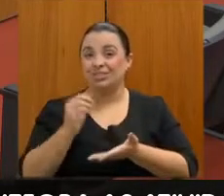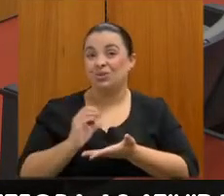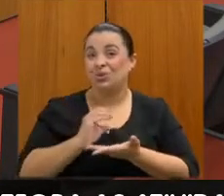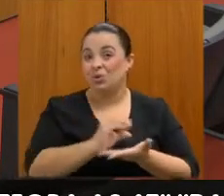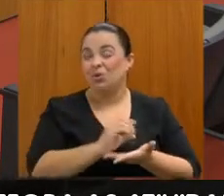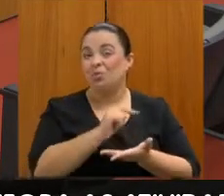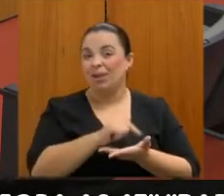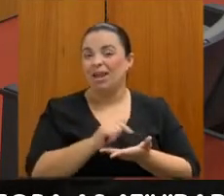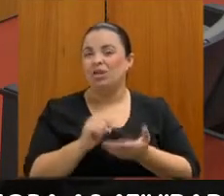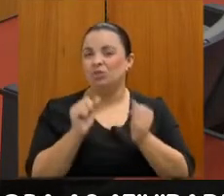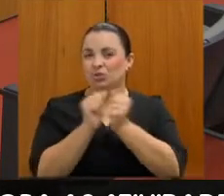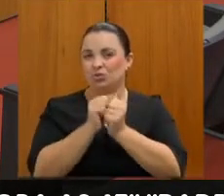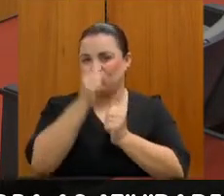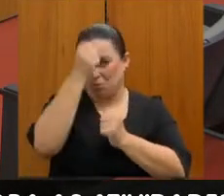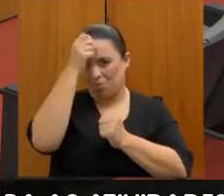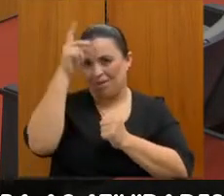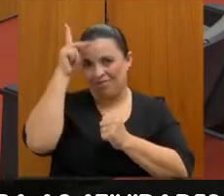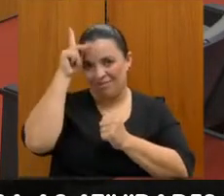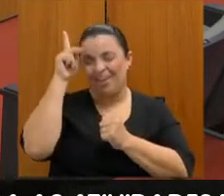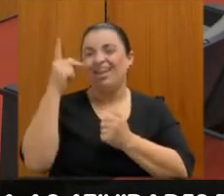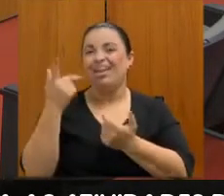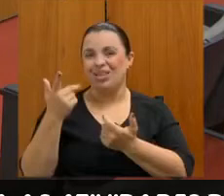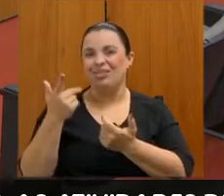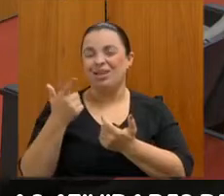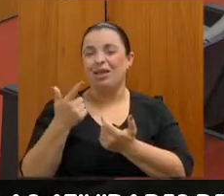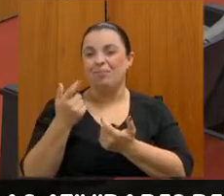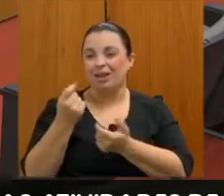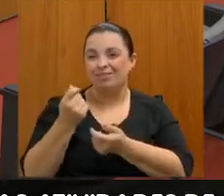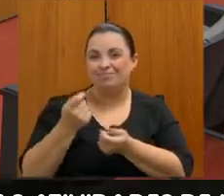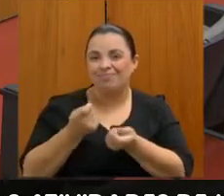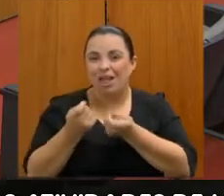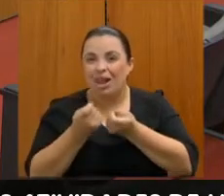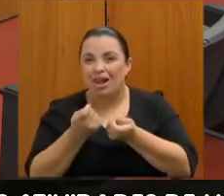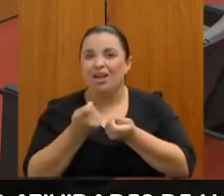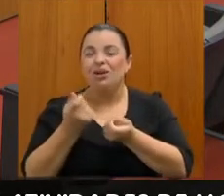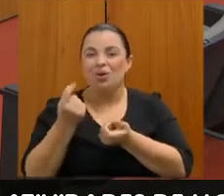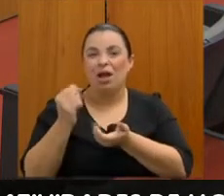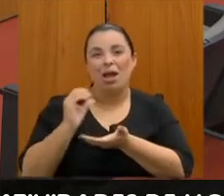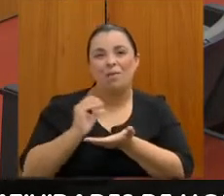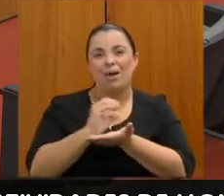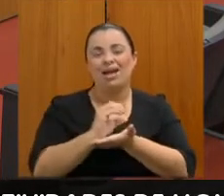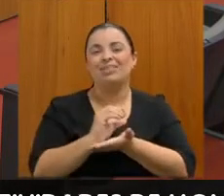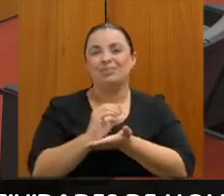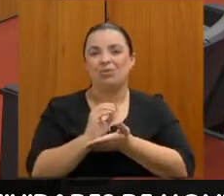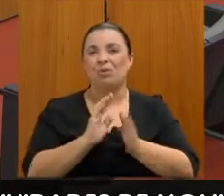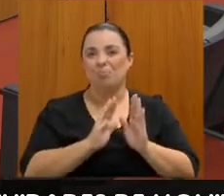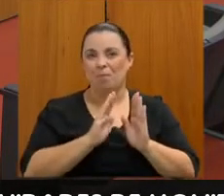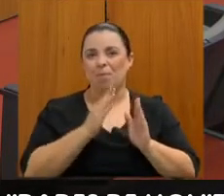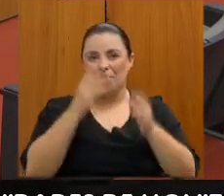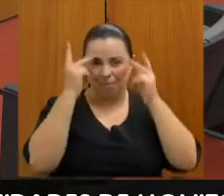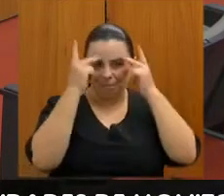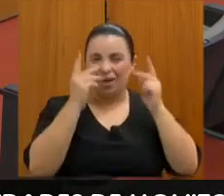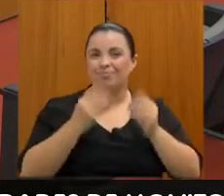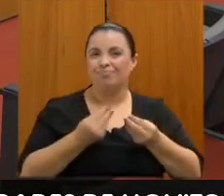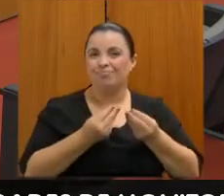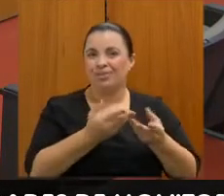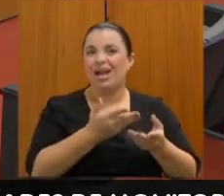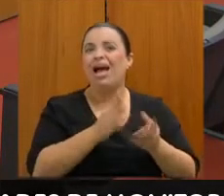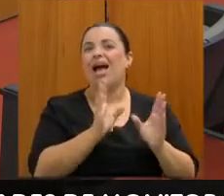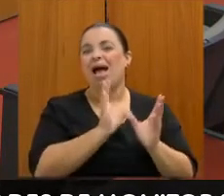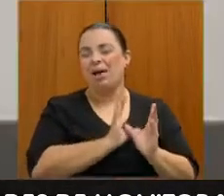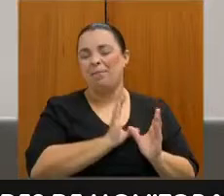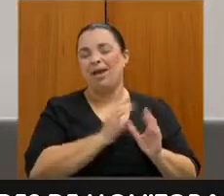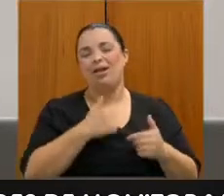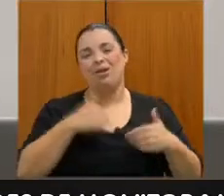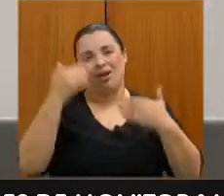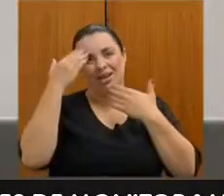via prefeitura para intermediar esse repasse do valor destinado às APAES, e quero agradecer muito, assim